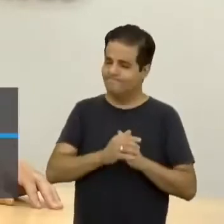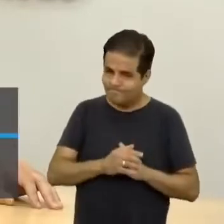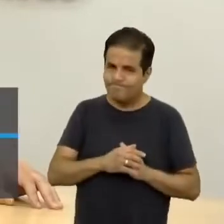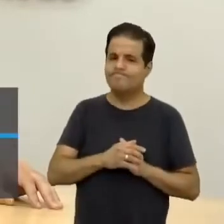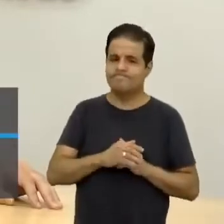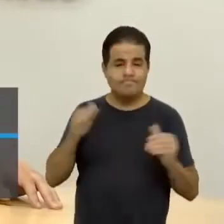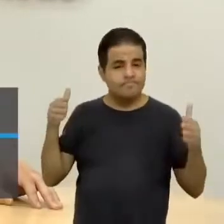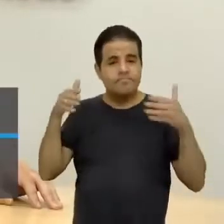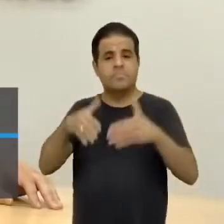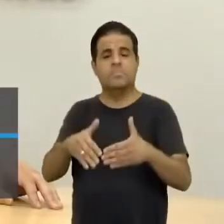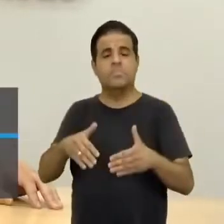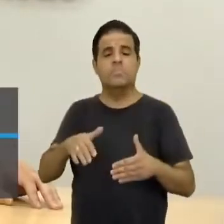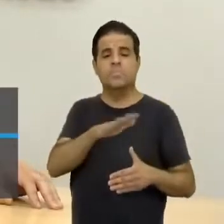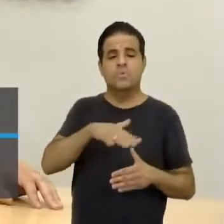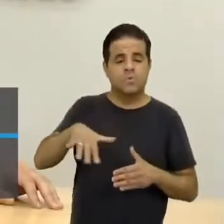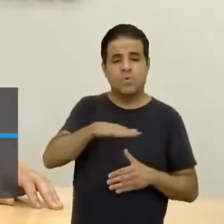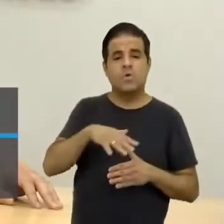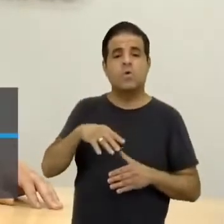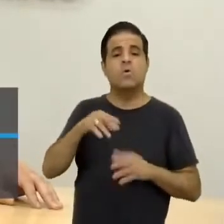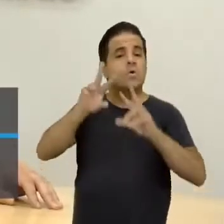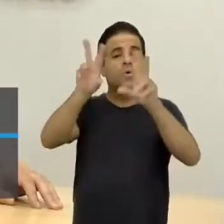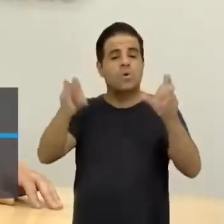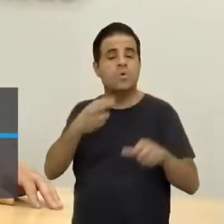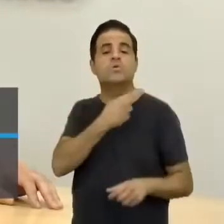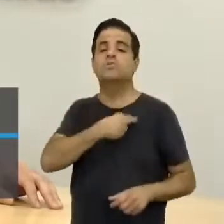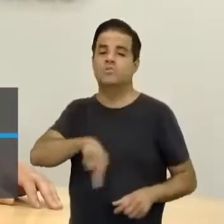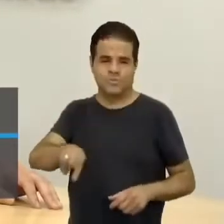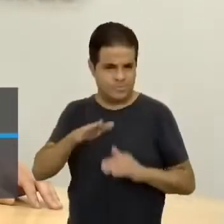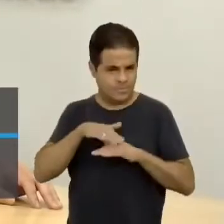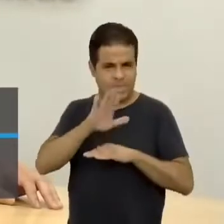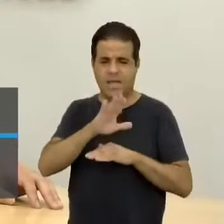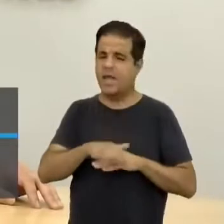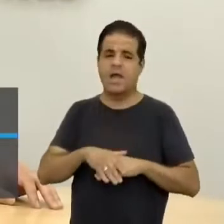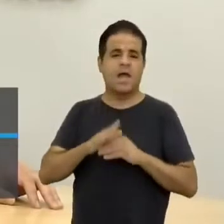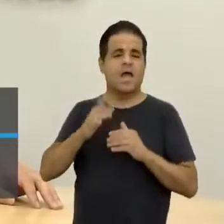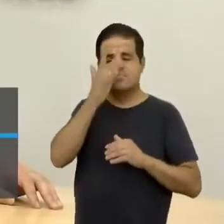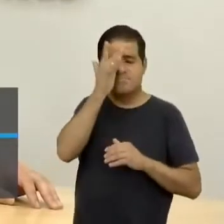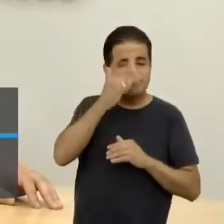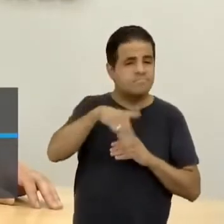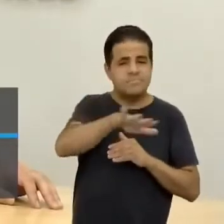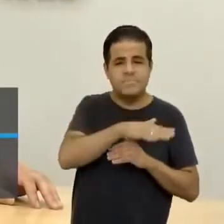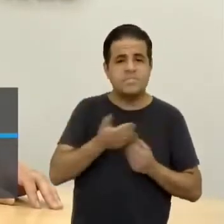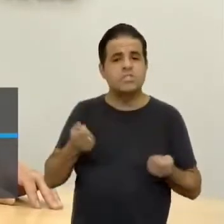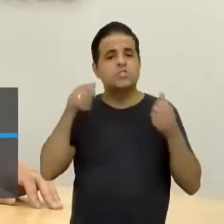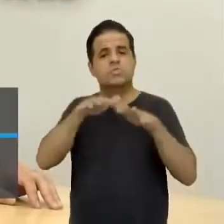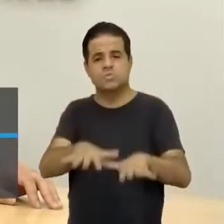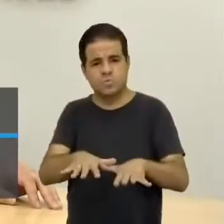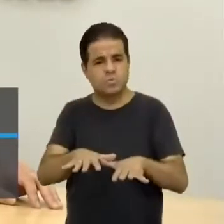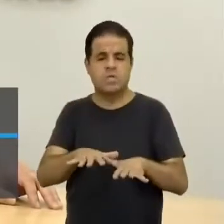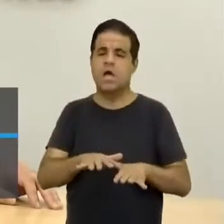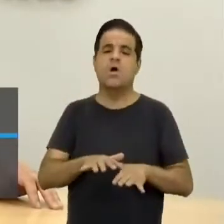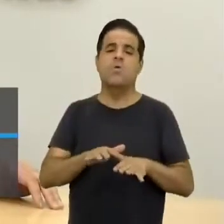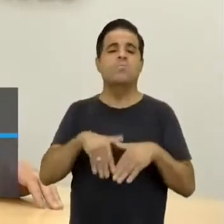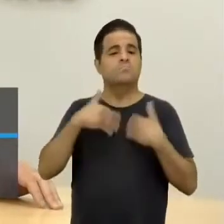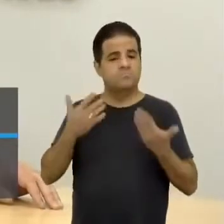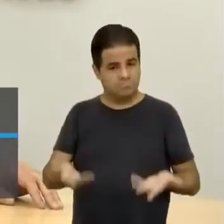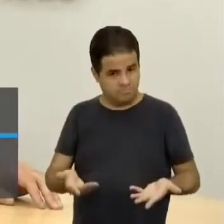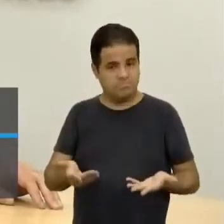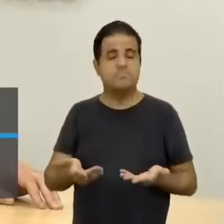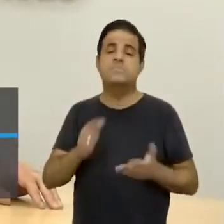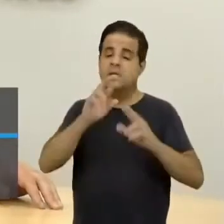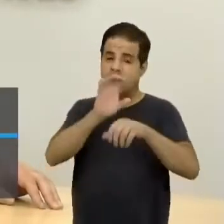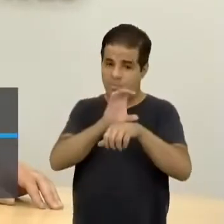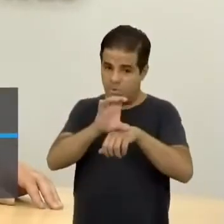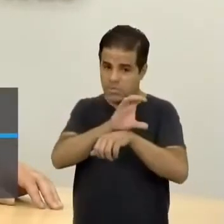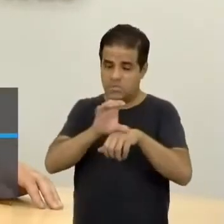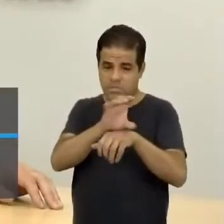muito mais no âmbito do moralismo religioso do que numa questão populacional, de inclusão, né. E é